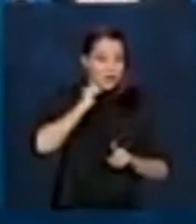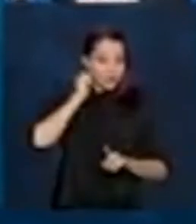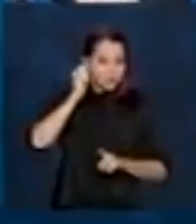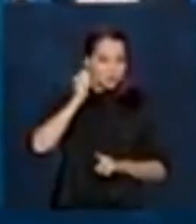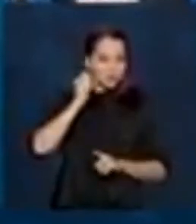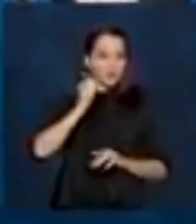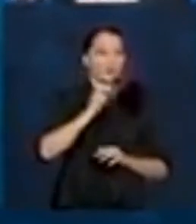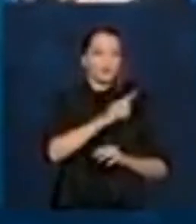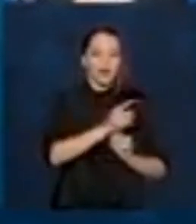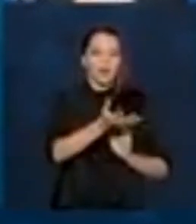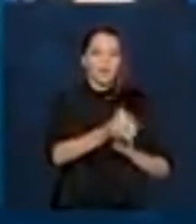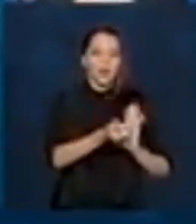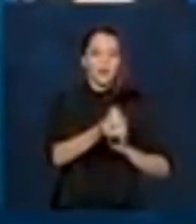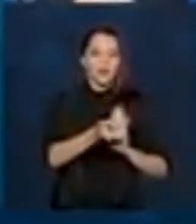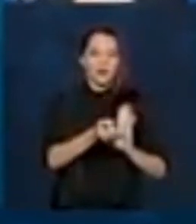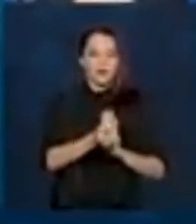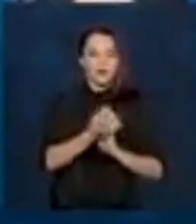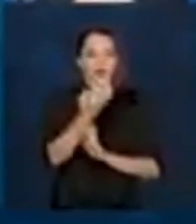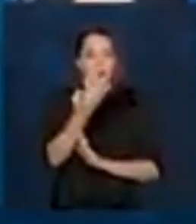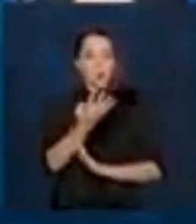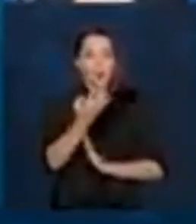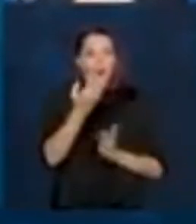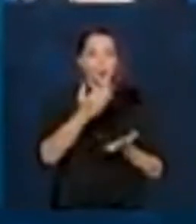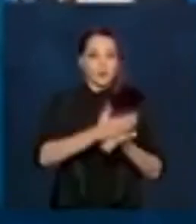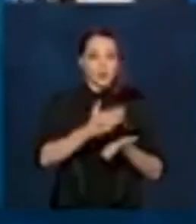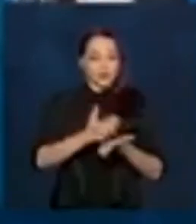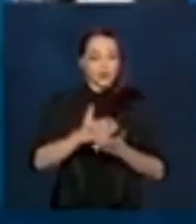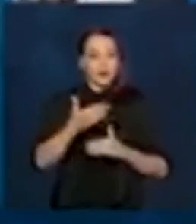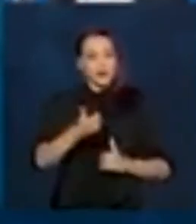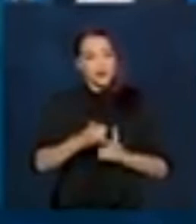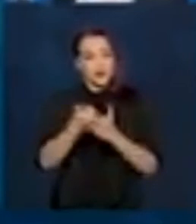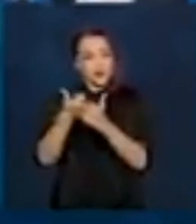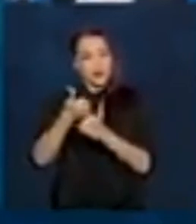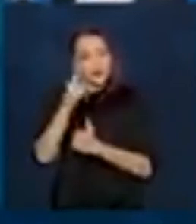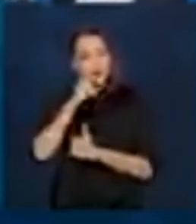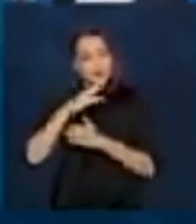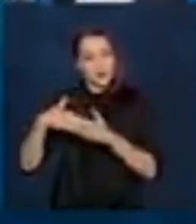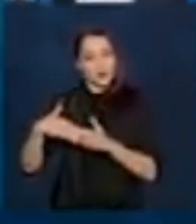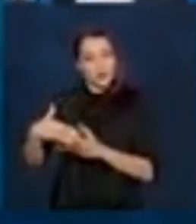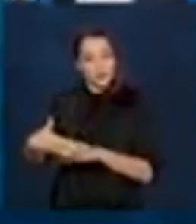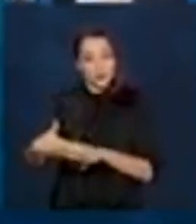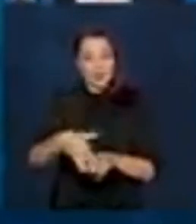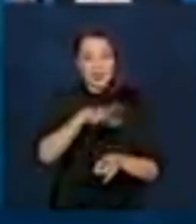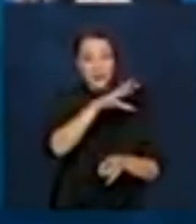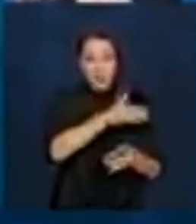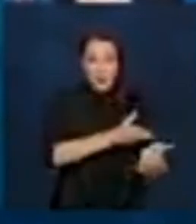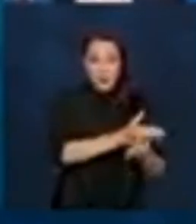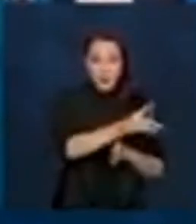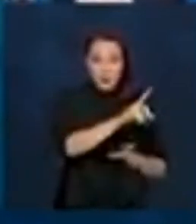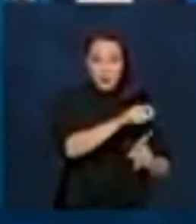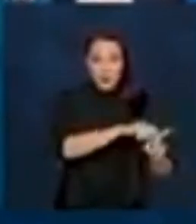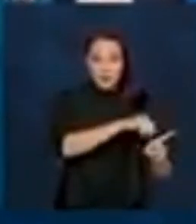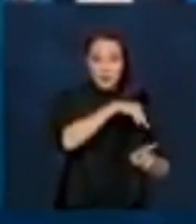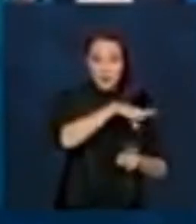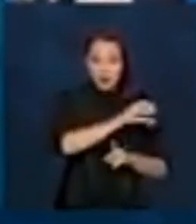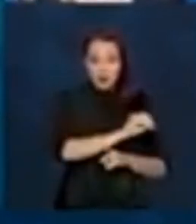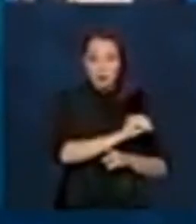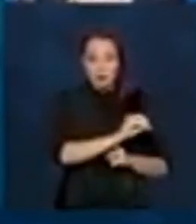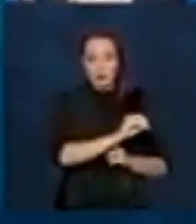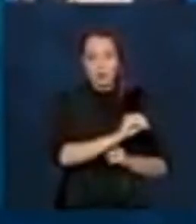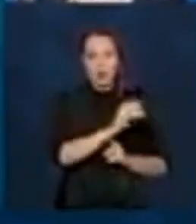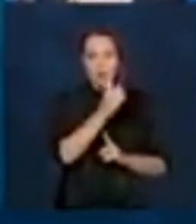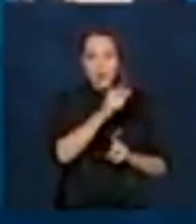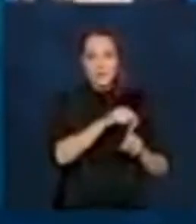vão receber as quatro parcelas do auxílio emergencial extensão. Quem começou a receber em maio, ou seja, com um mês